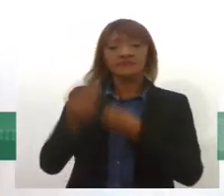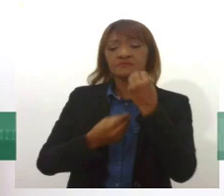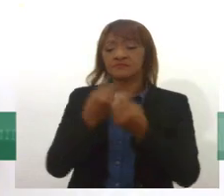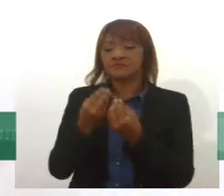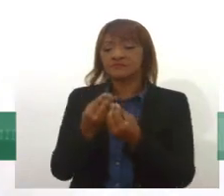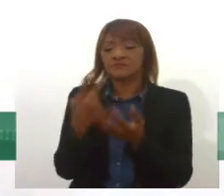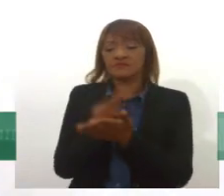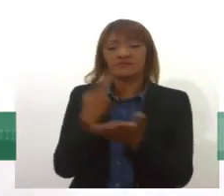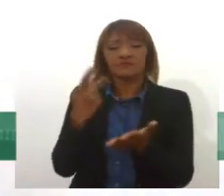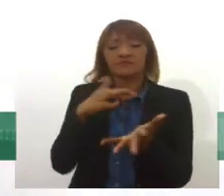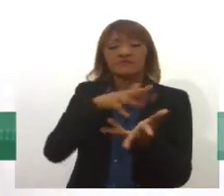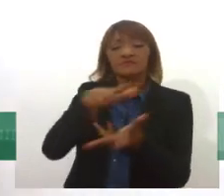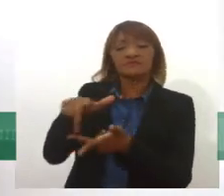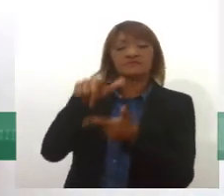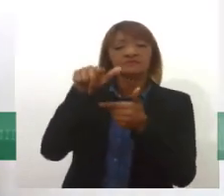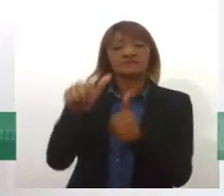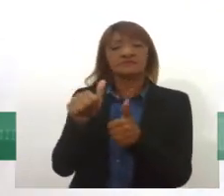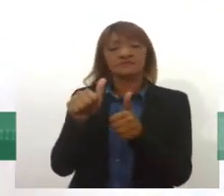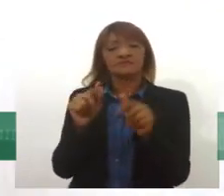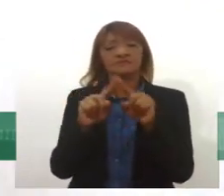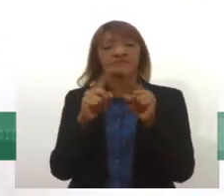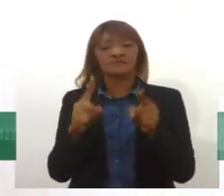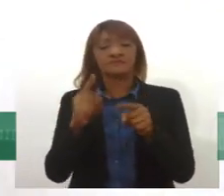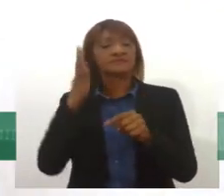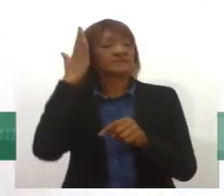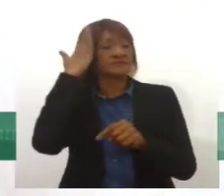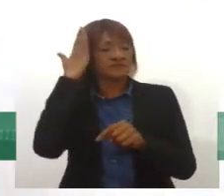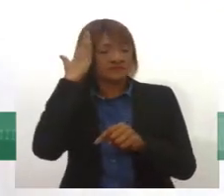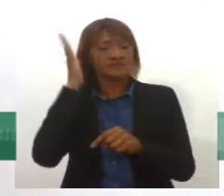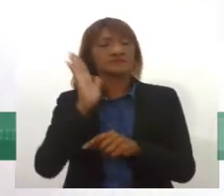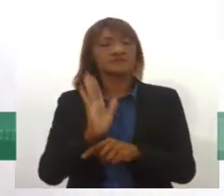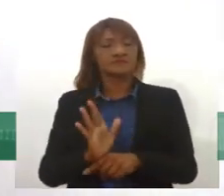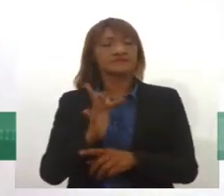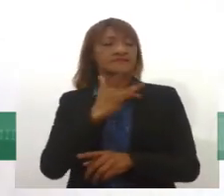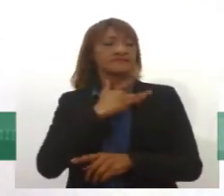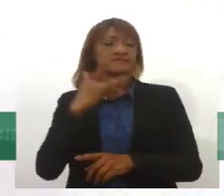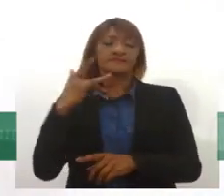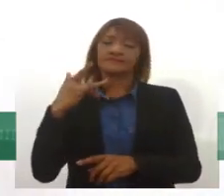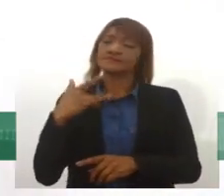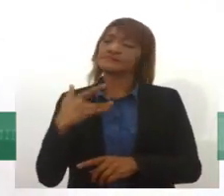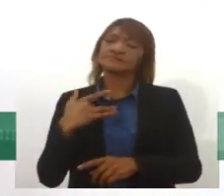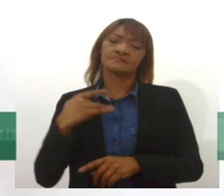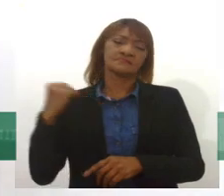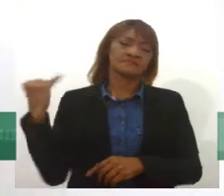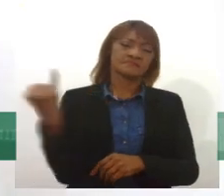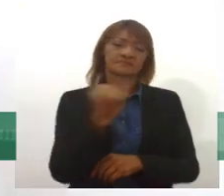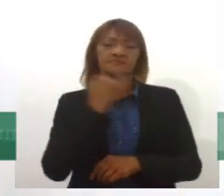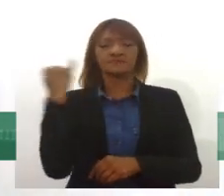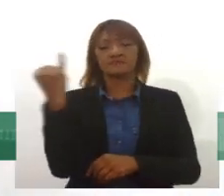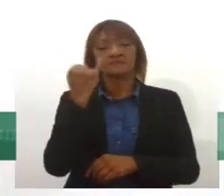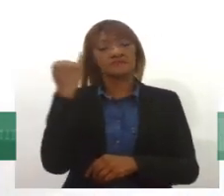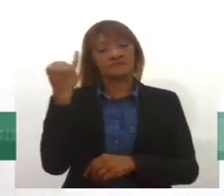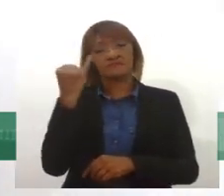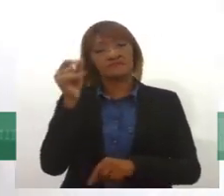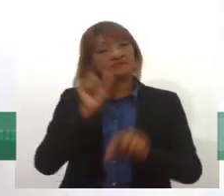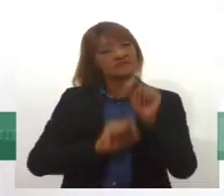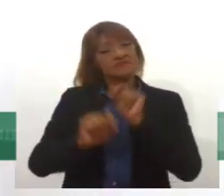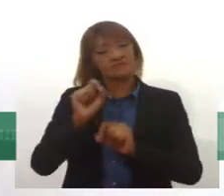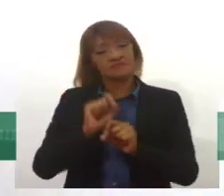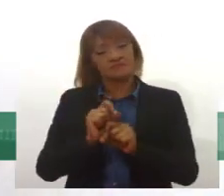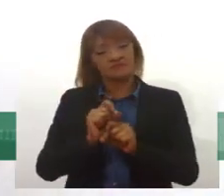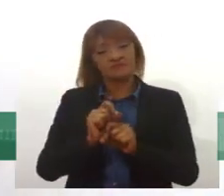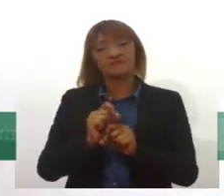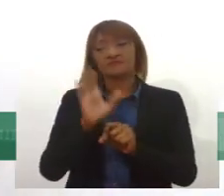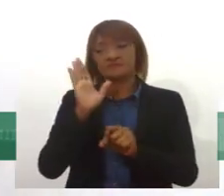inteiro. Contudo, entendendo saúde mental como um serviço essencial que não poderia parar e